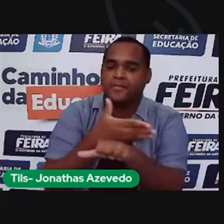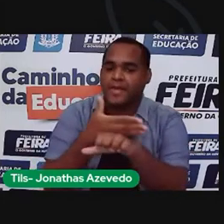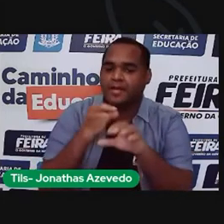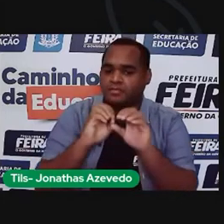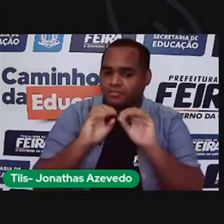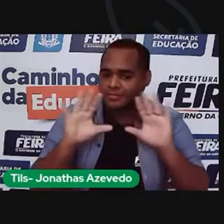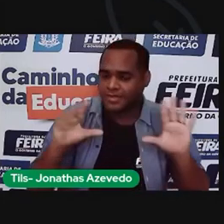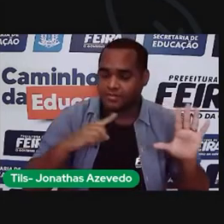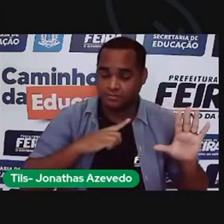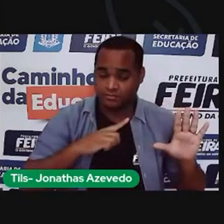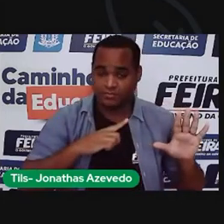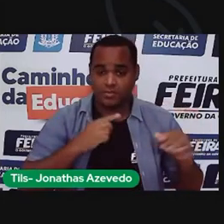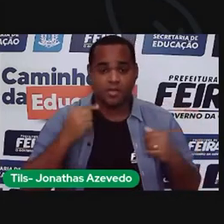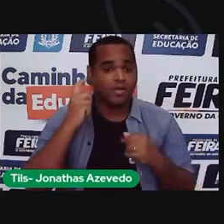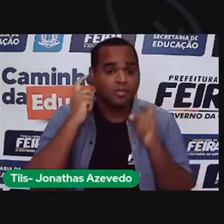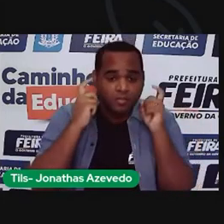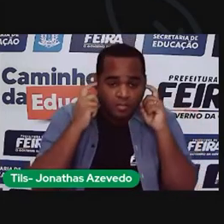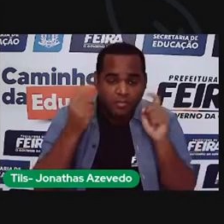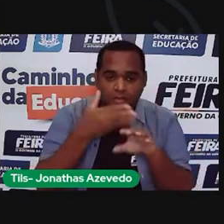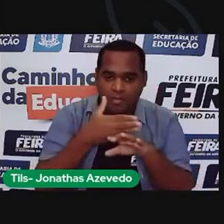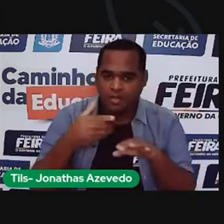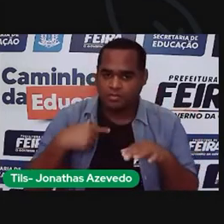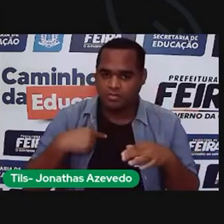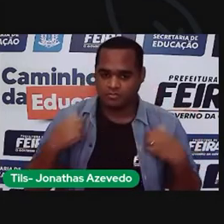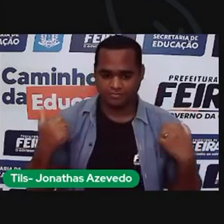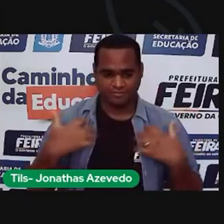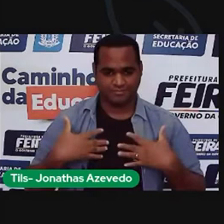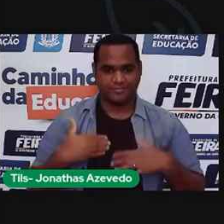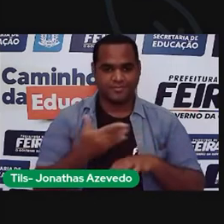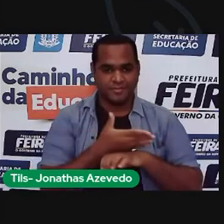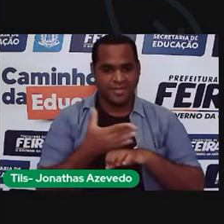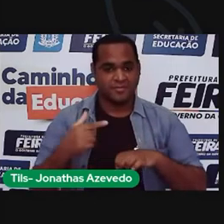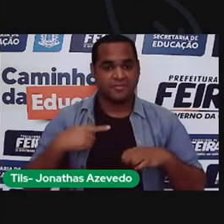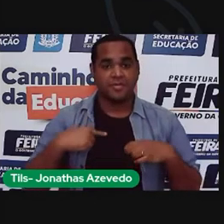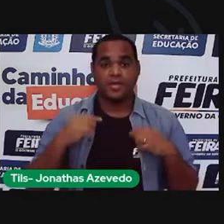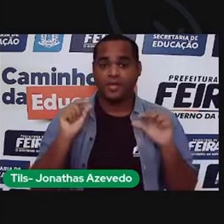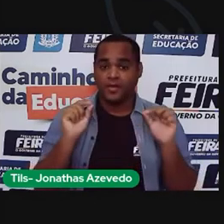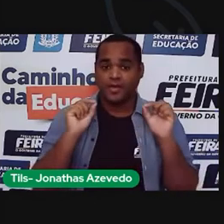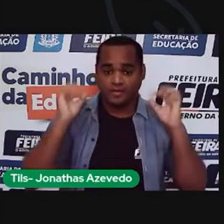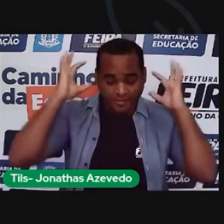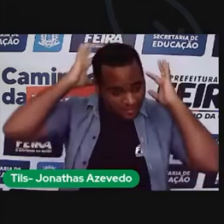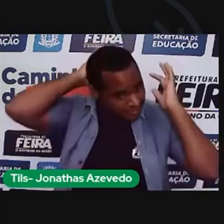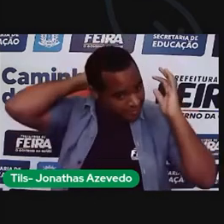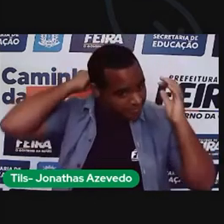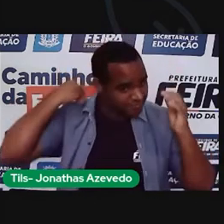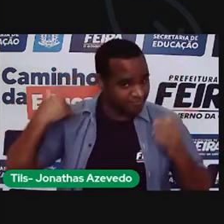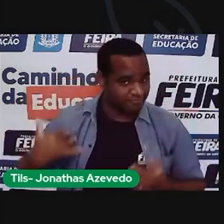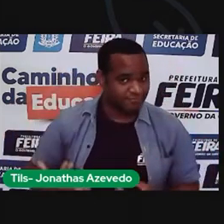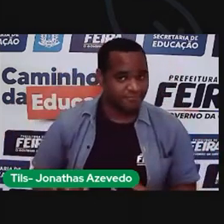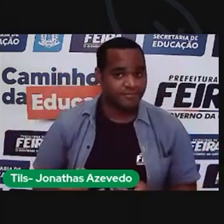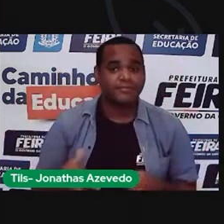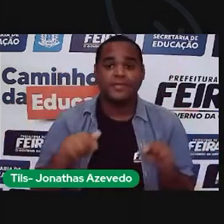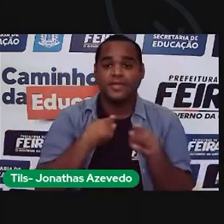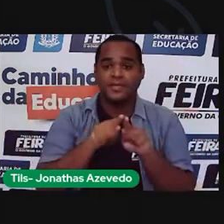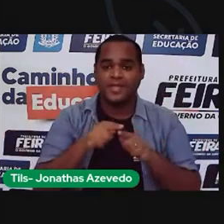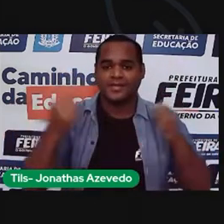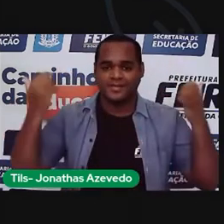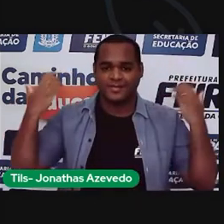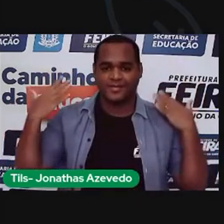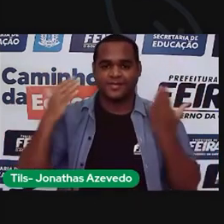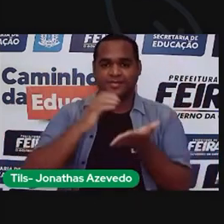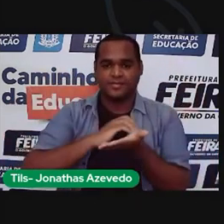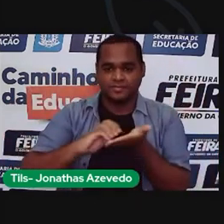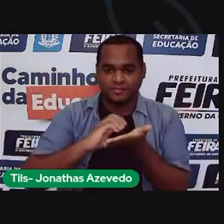estou usando um jaleco branco, um fone branco, meu cabelo hoje está parcialmente preso, eles são cumpridos, aqui atrás de mim tem a logo da